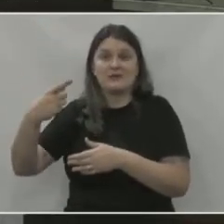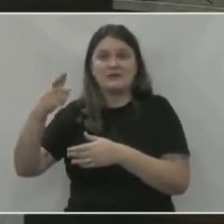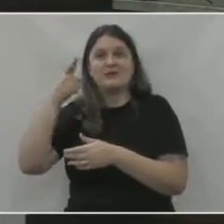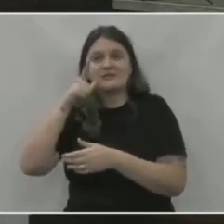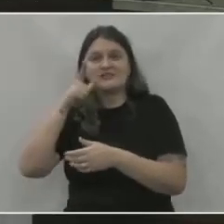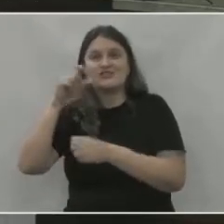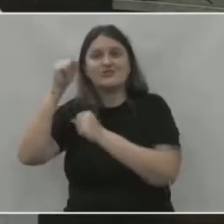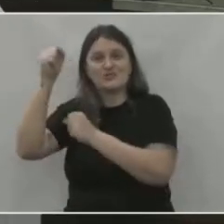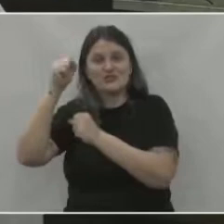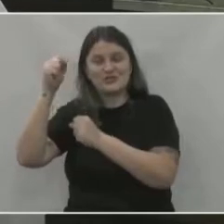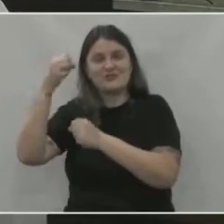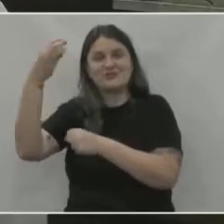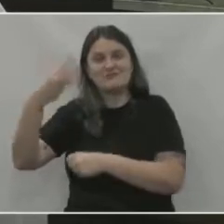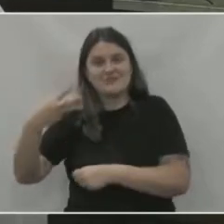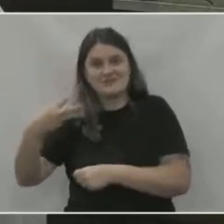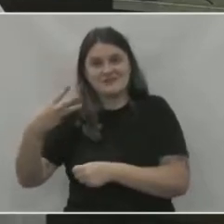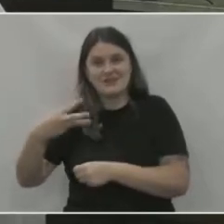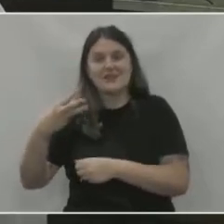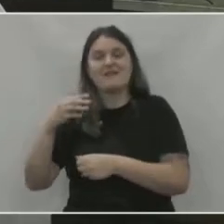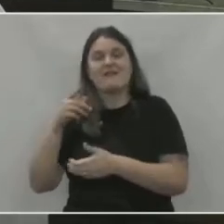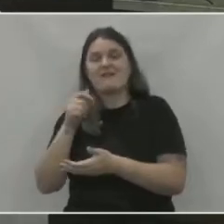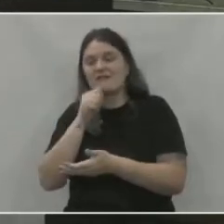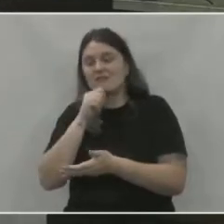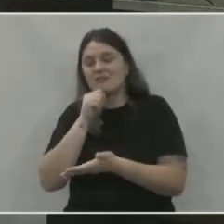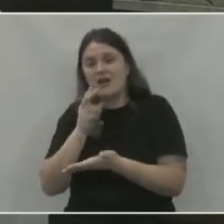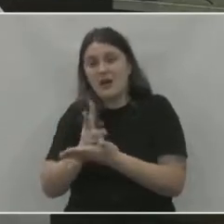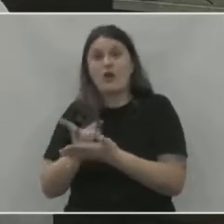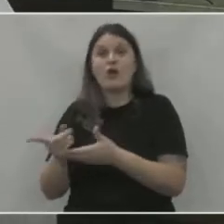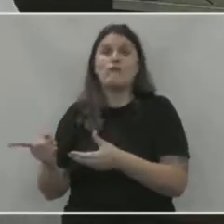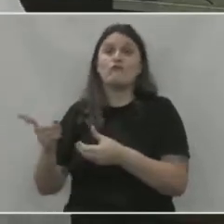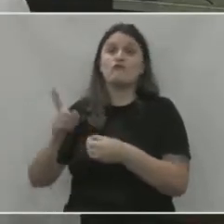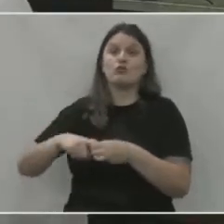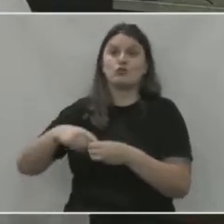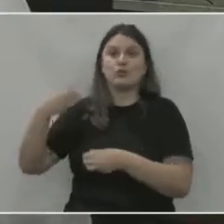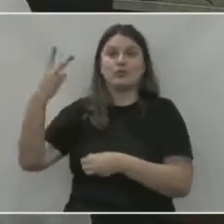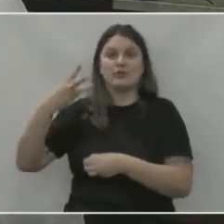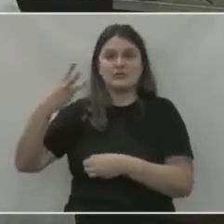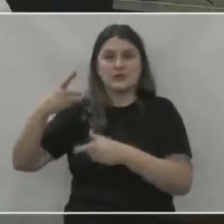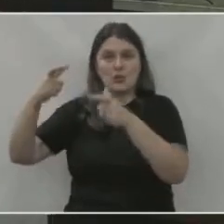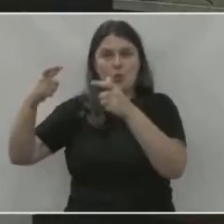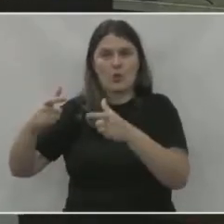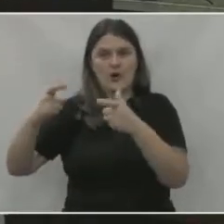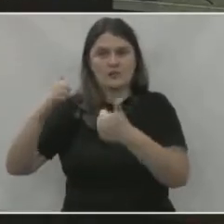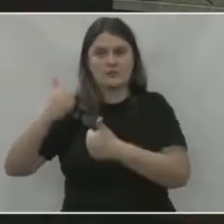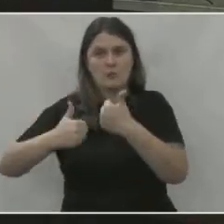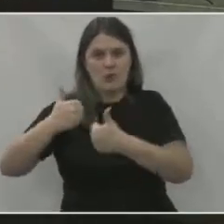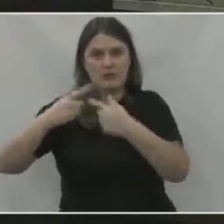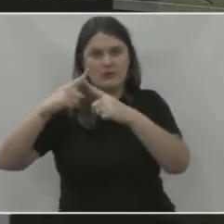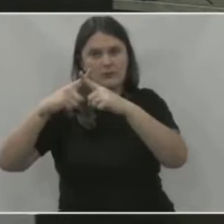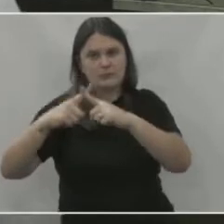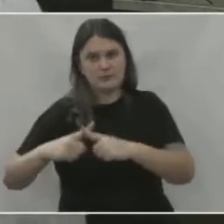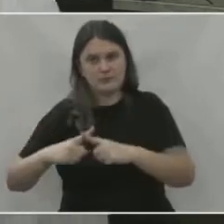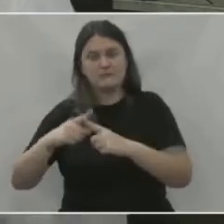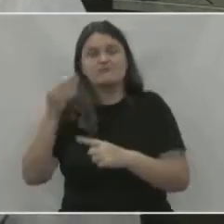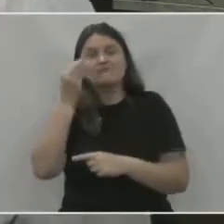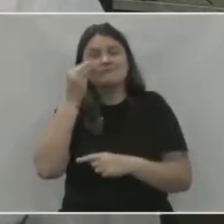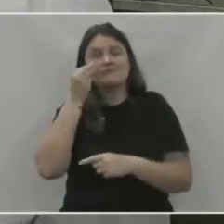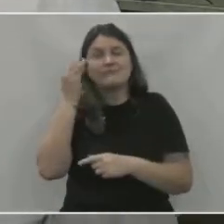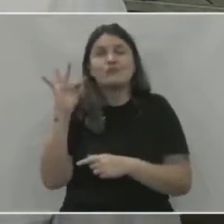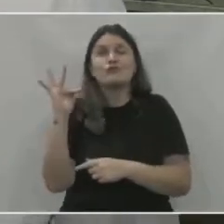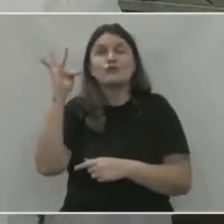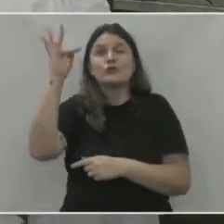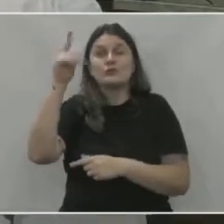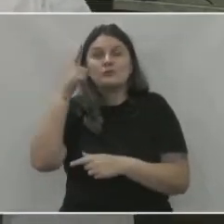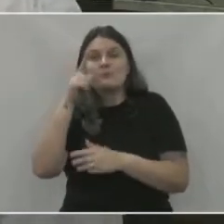para a segunda, foi para a terceira, fechou. Agora volta para a terceira, para tentar voltar para a segunda e, quem sabe, termos o time de